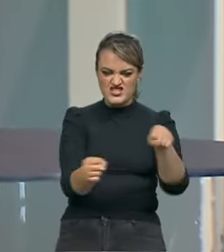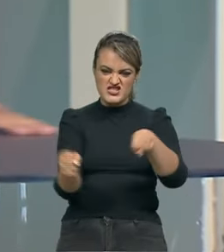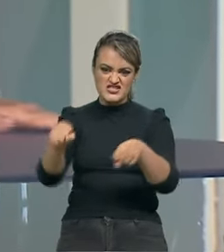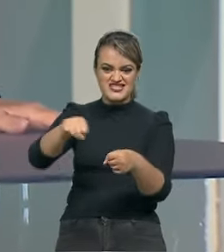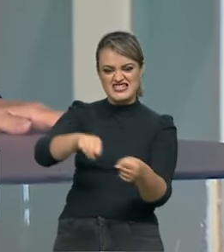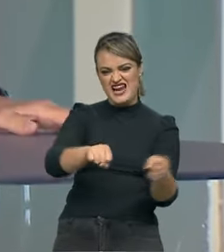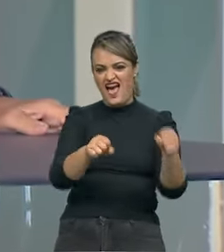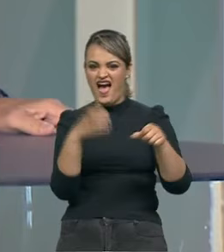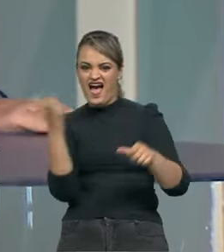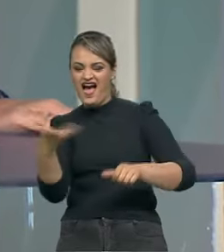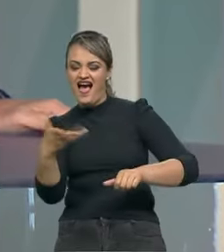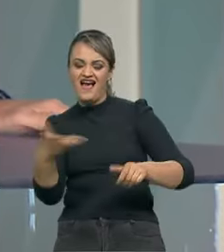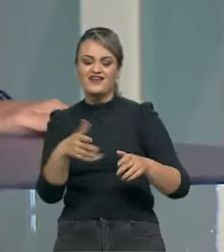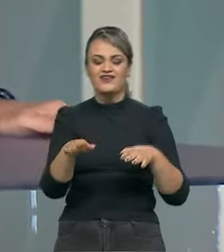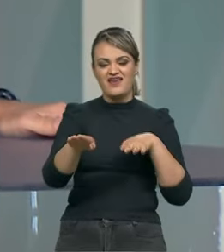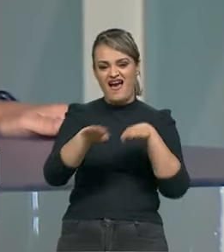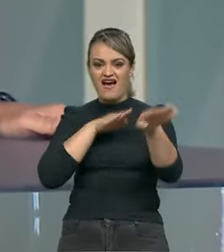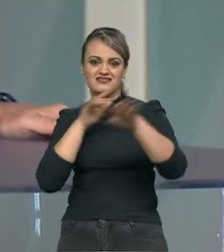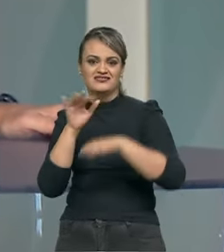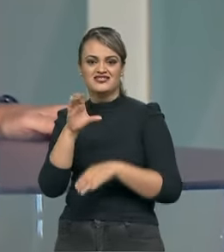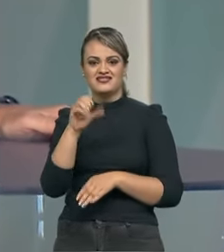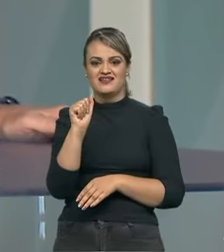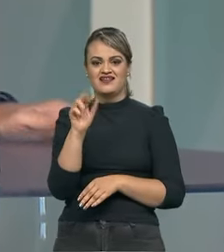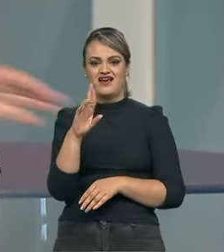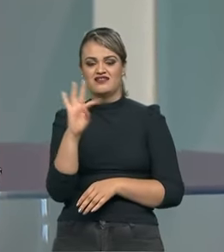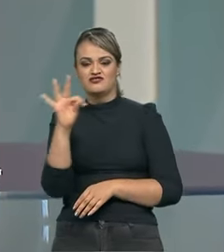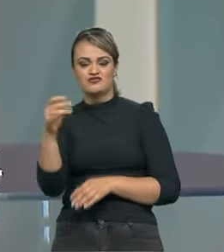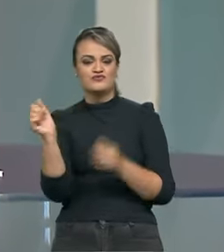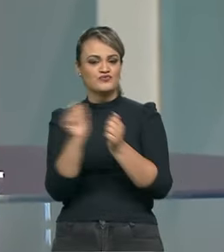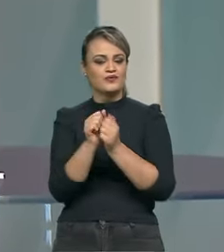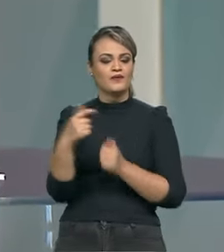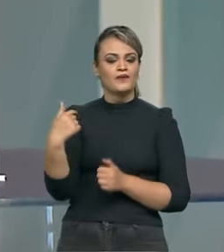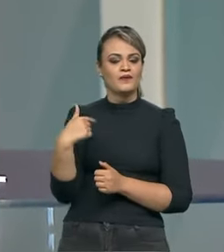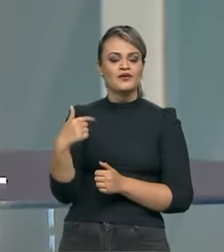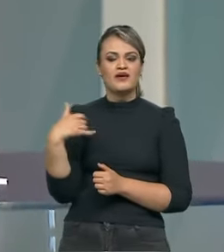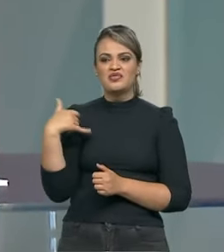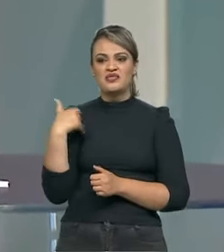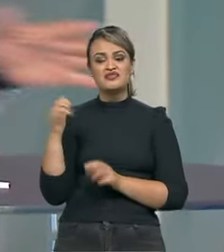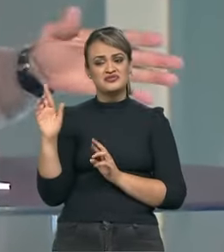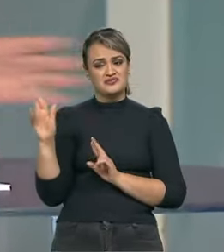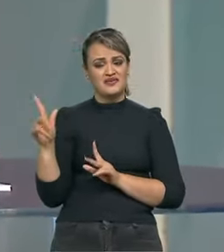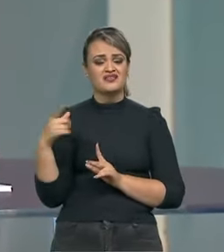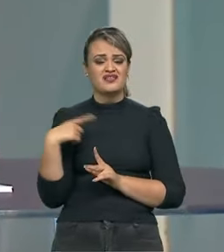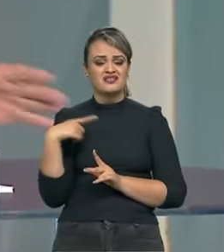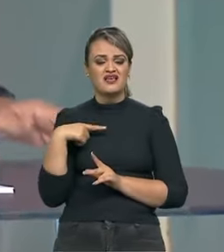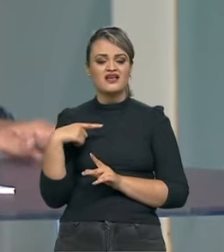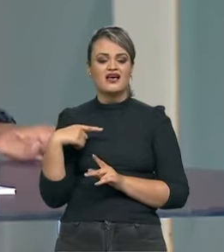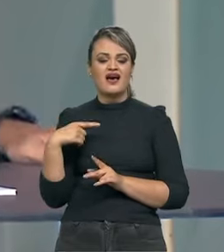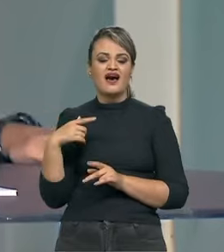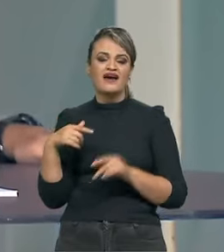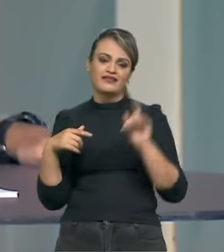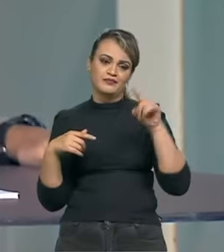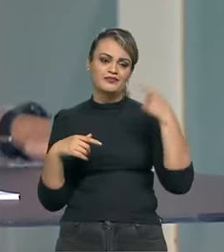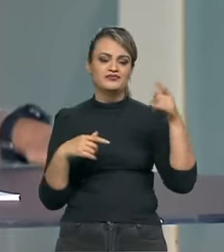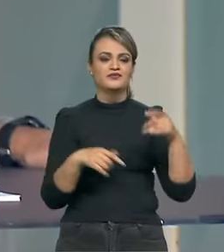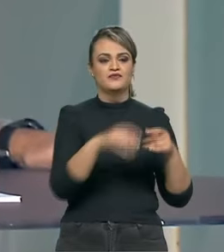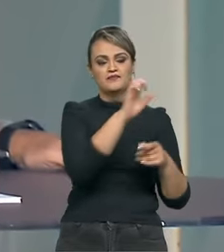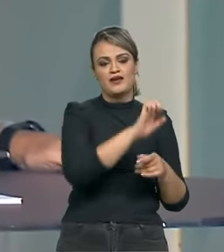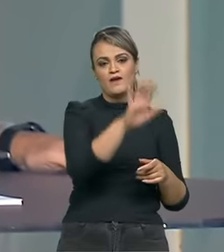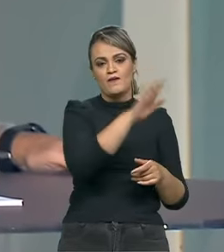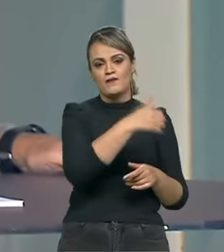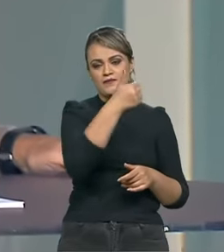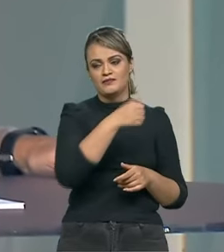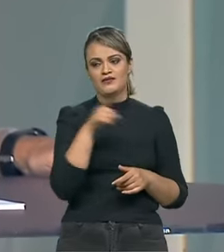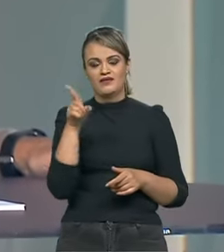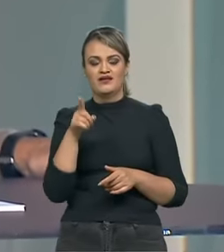E ele correu de kart junto comigo. A diferença de idade foi que eu me separou dele, que eu fui antes para a Europa do que